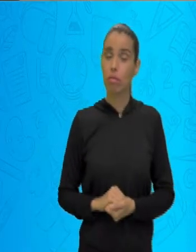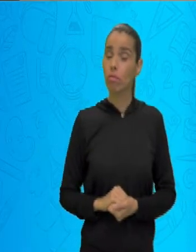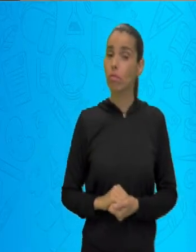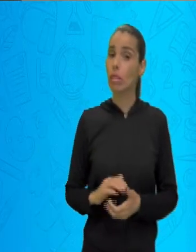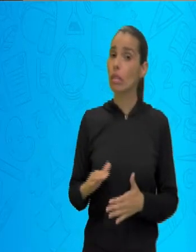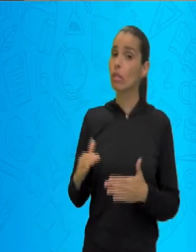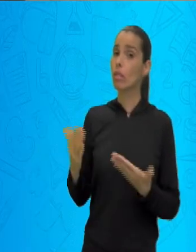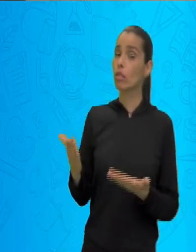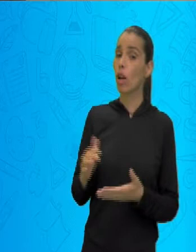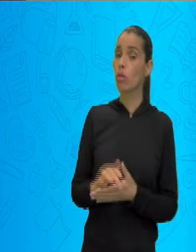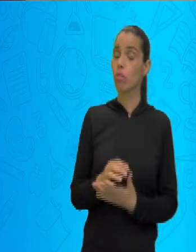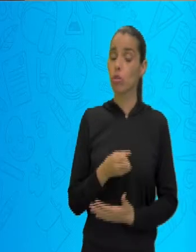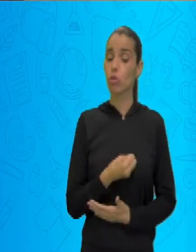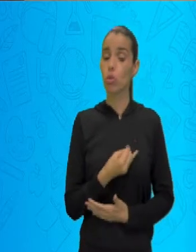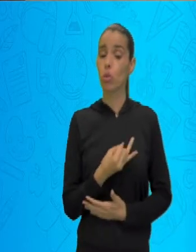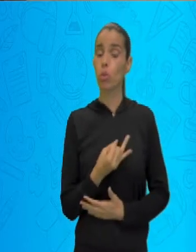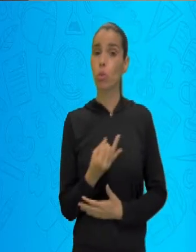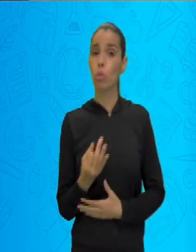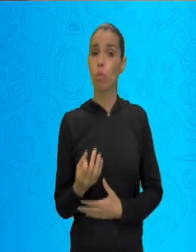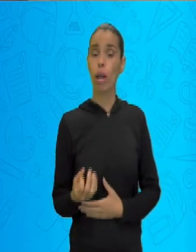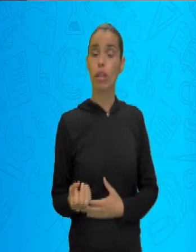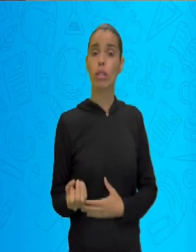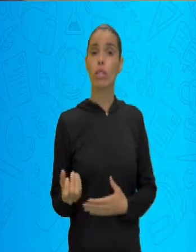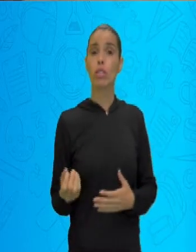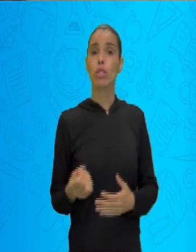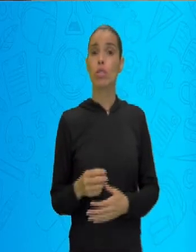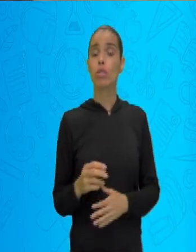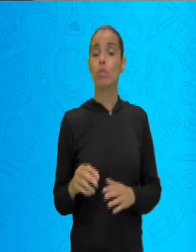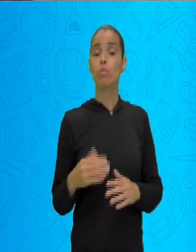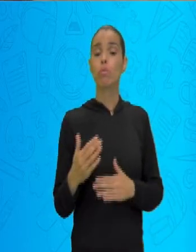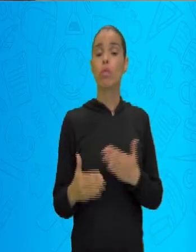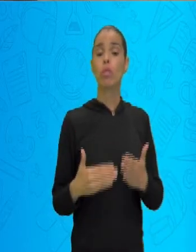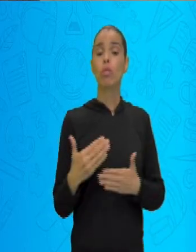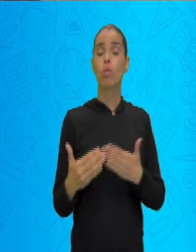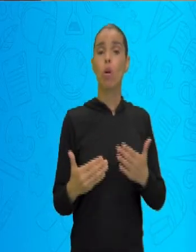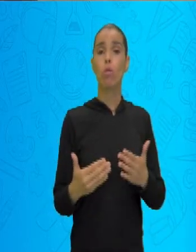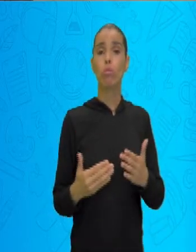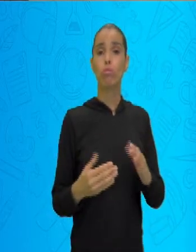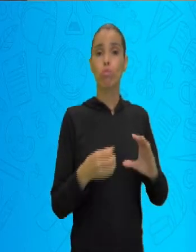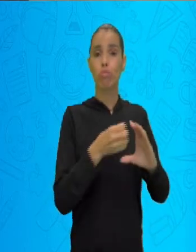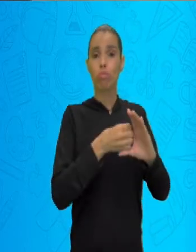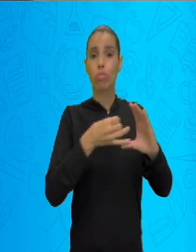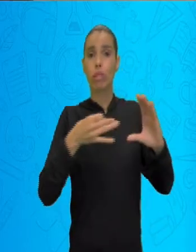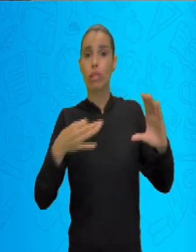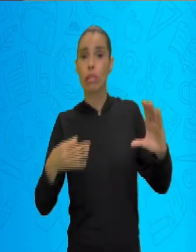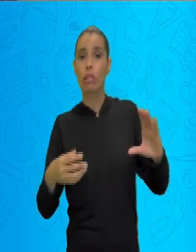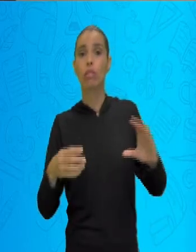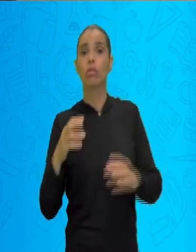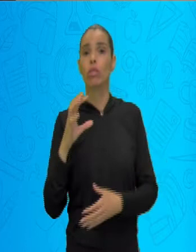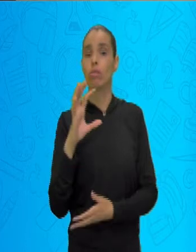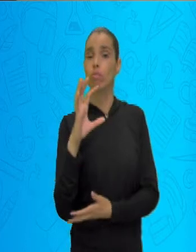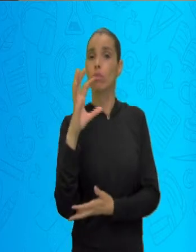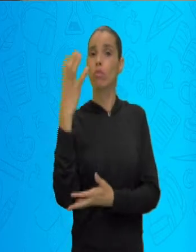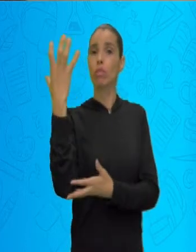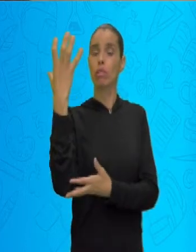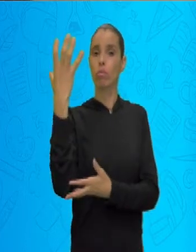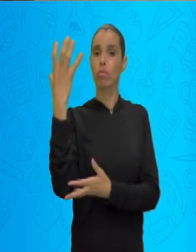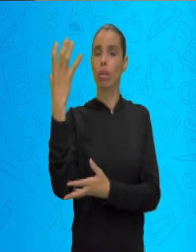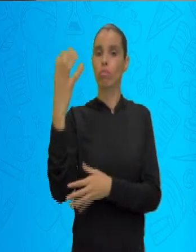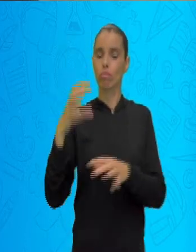os critérios físicos como clima, vegetação